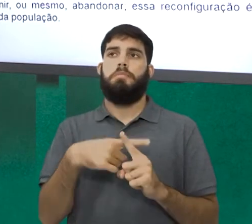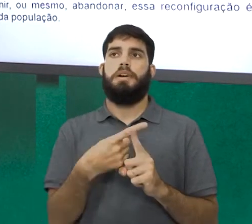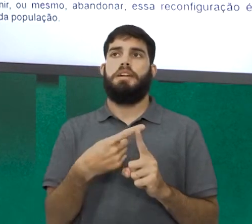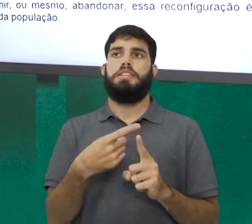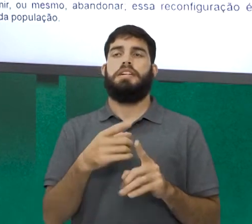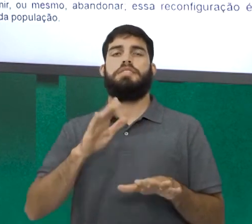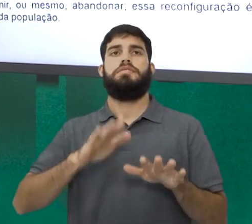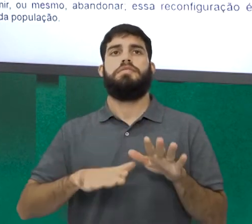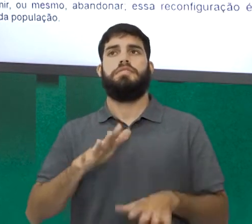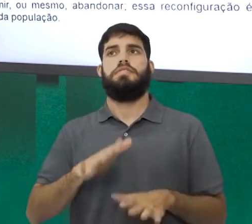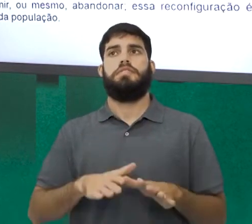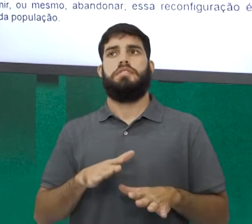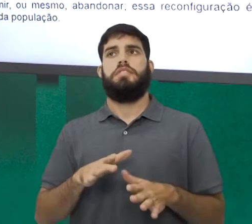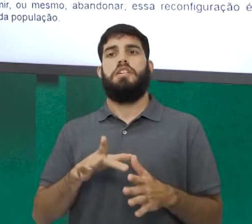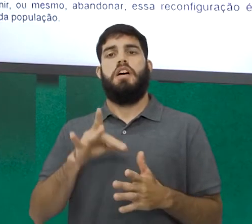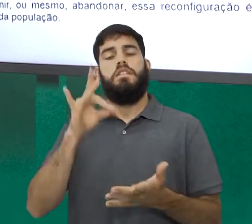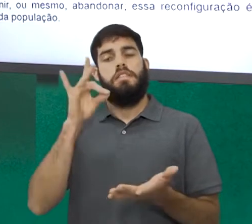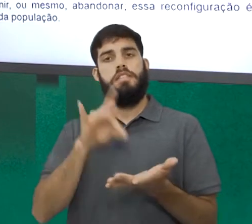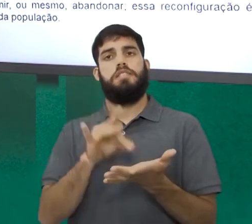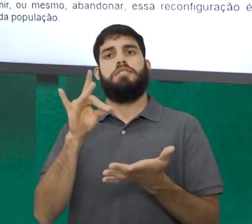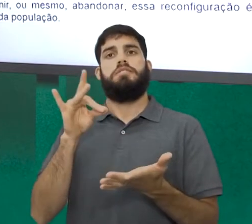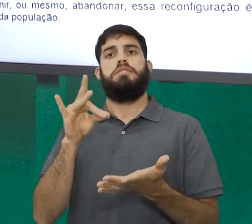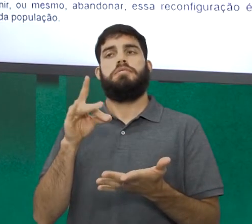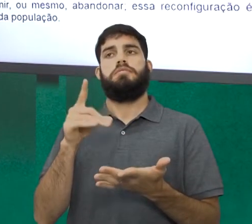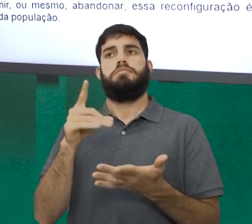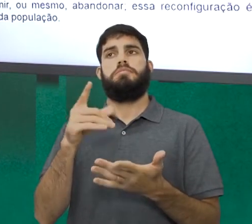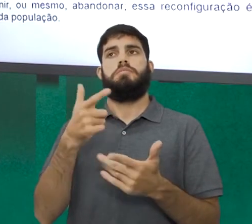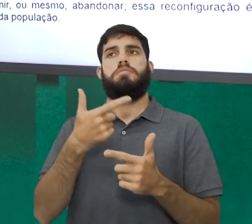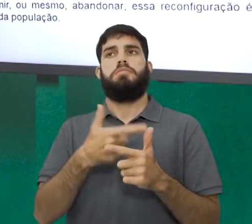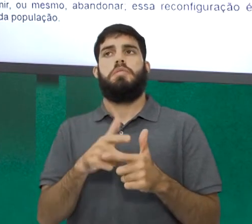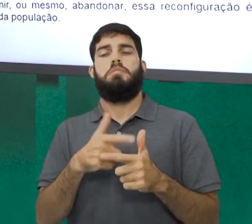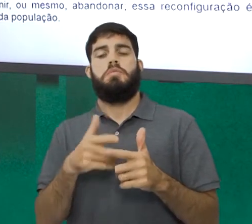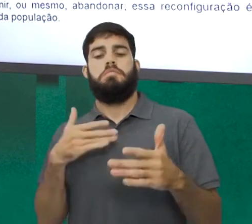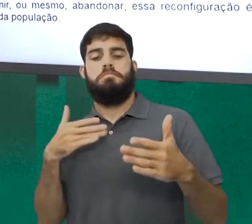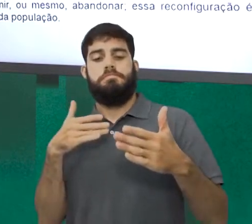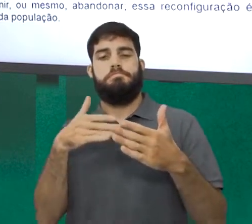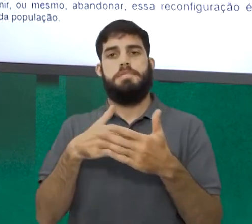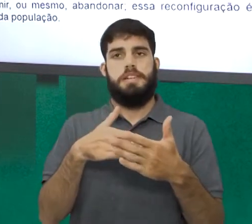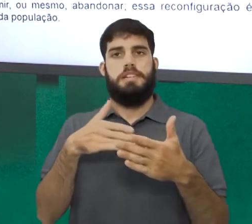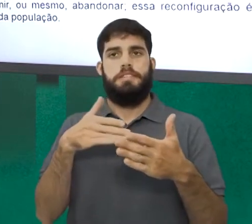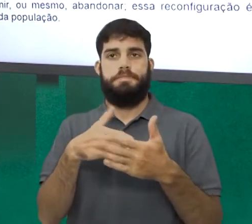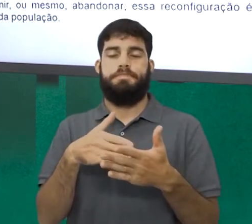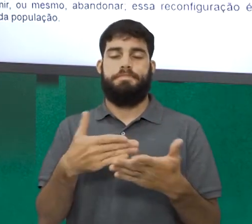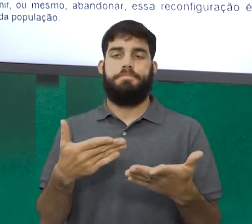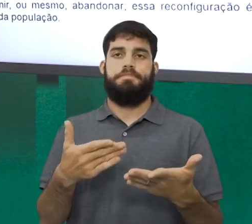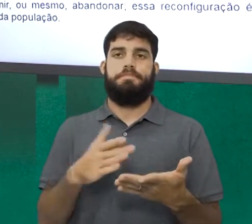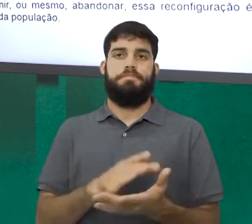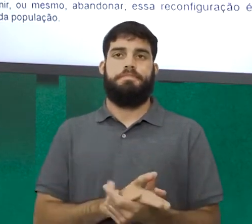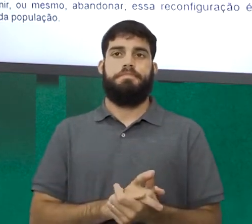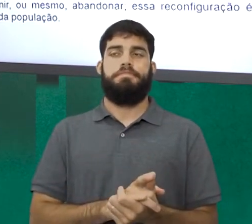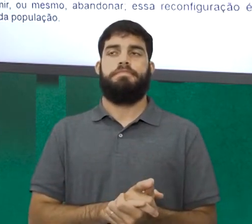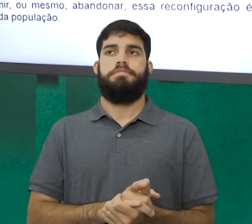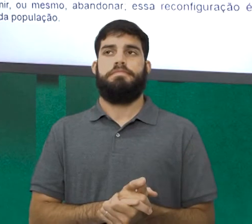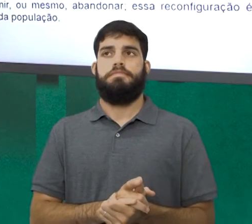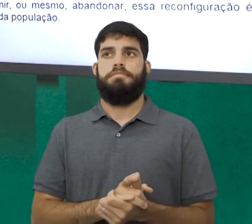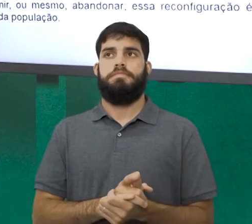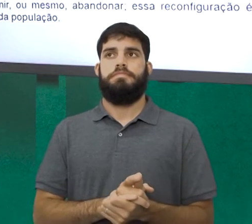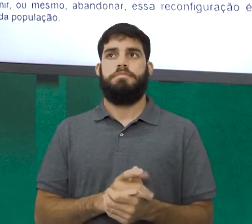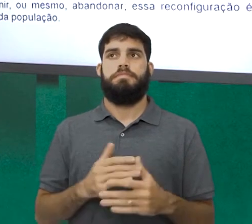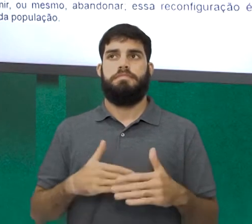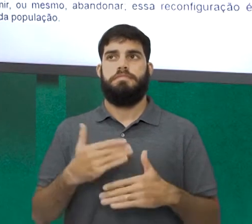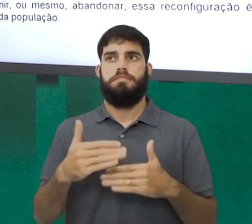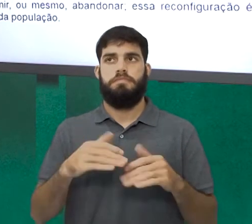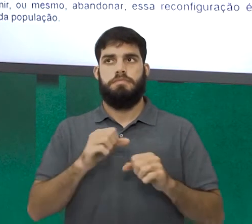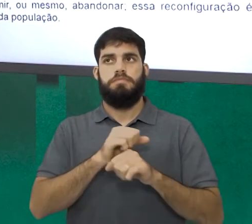efetivamente uma real parede, um real obstáculo a esse processo